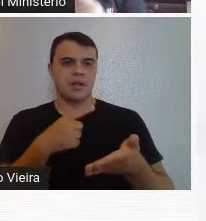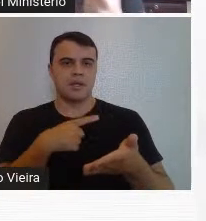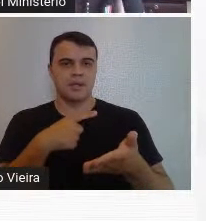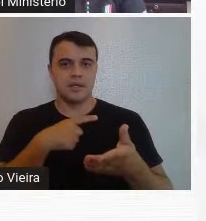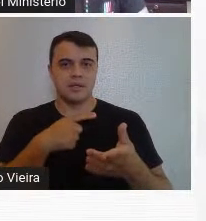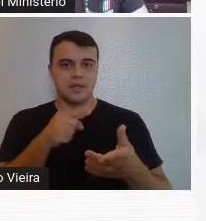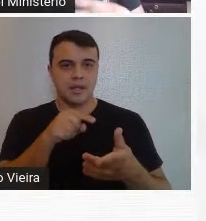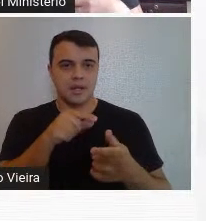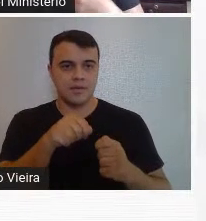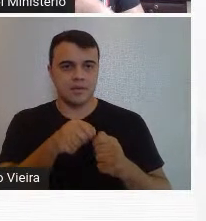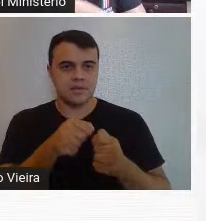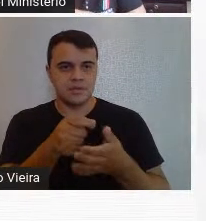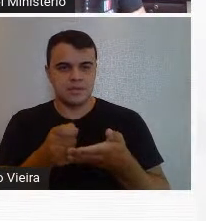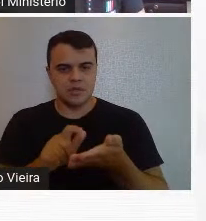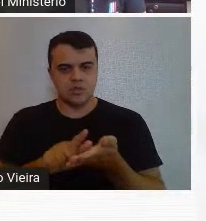ele se torna redator de jornal,